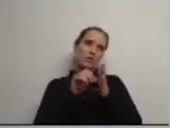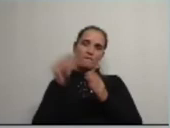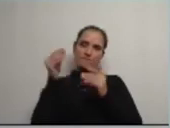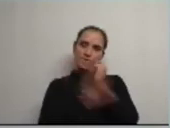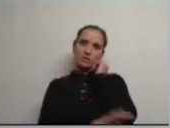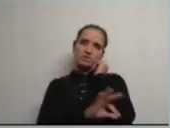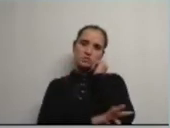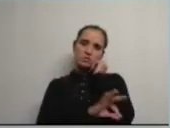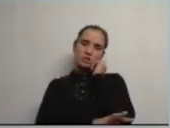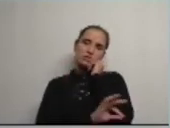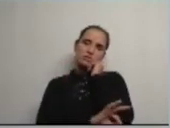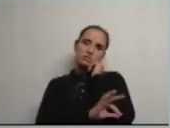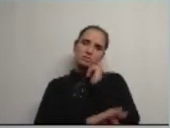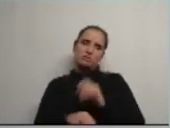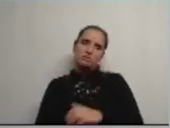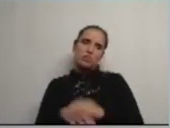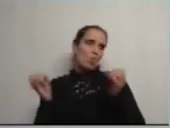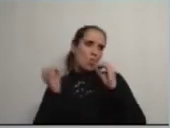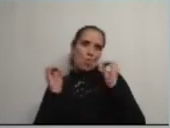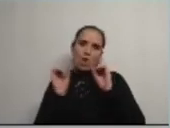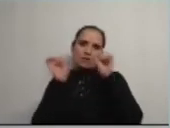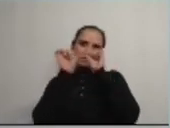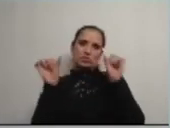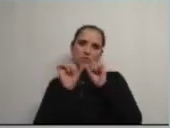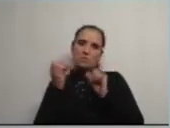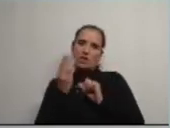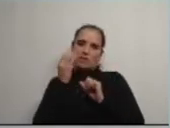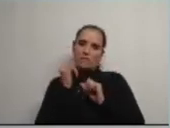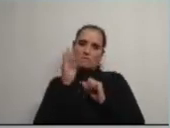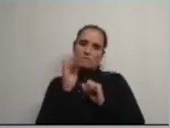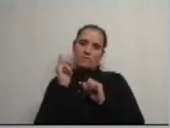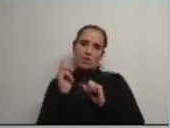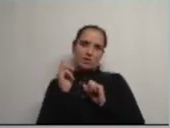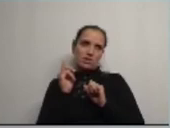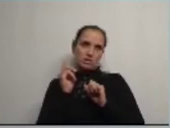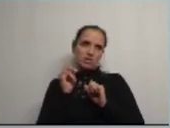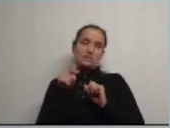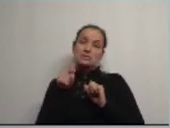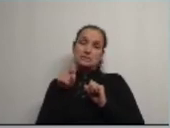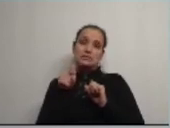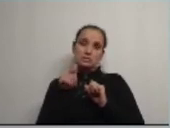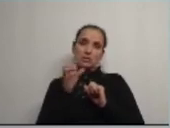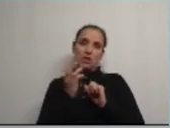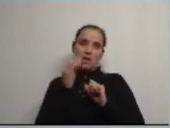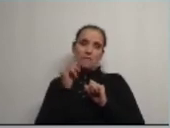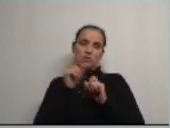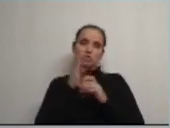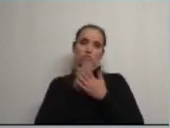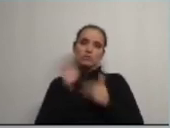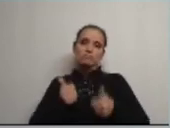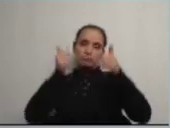fregazia no centro de Maceira da Alcoba não há sistema Wi-Fi e daquilo que eu ouvi seria um sistema Wi-Fi só nas sedes